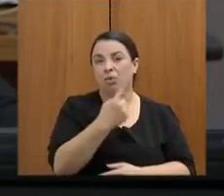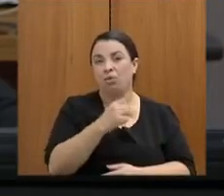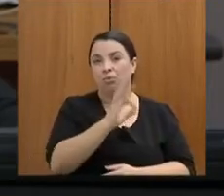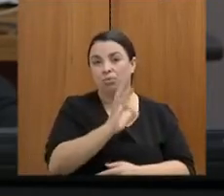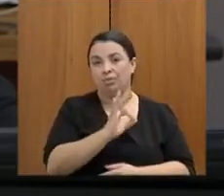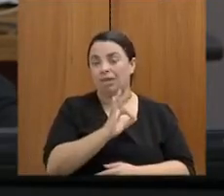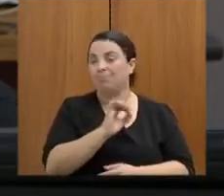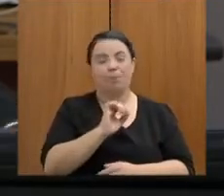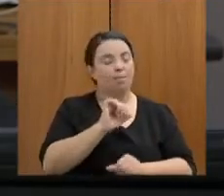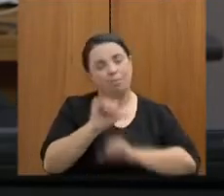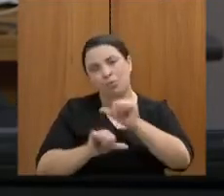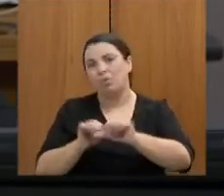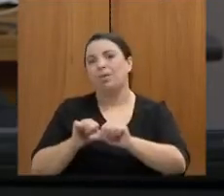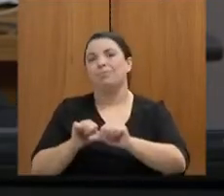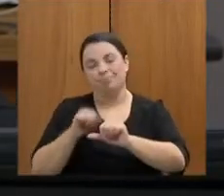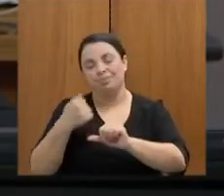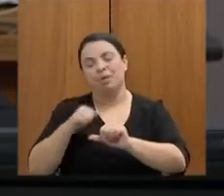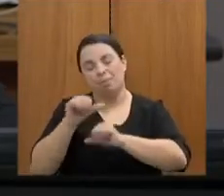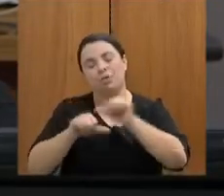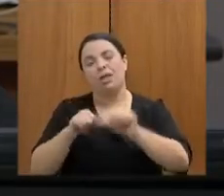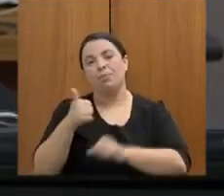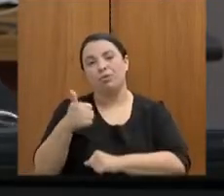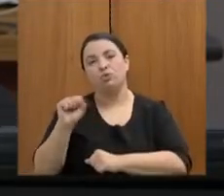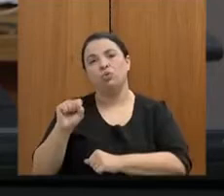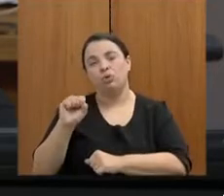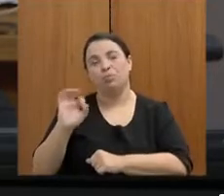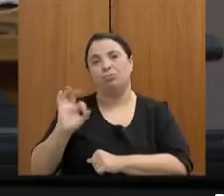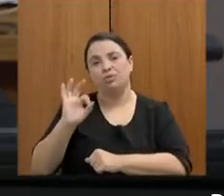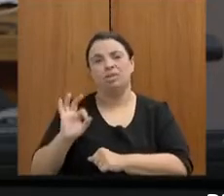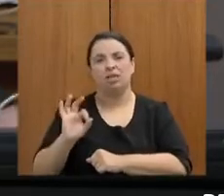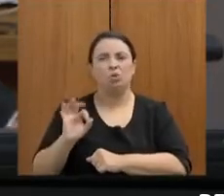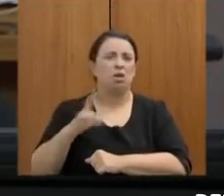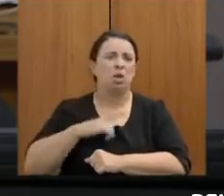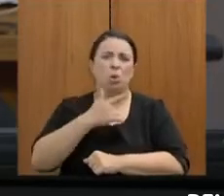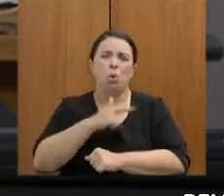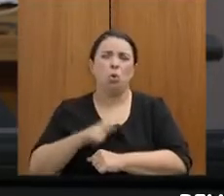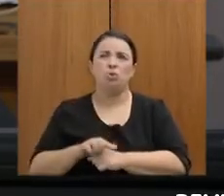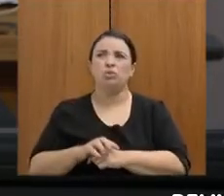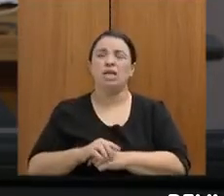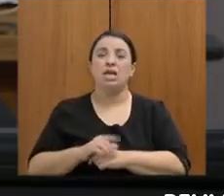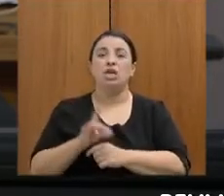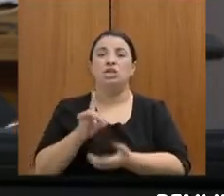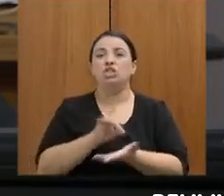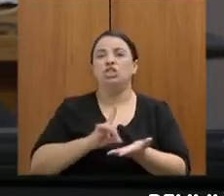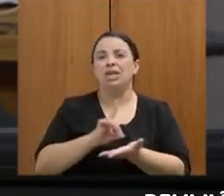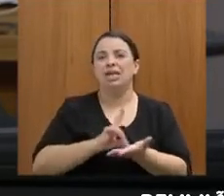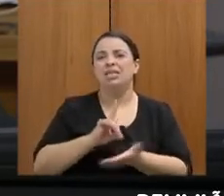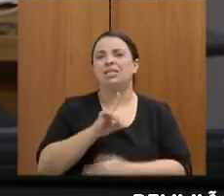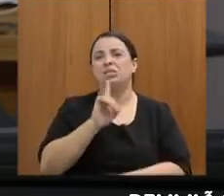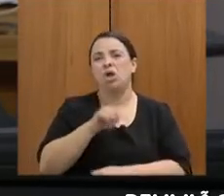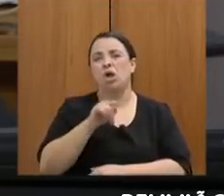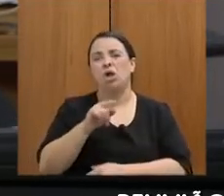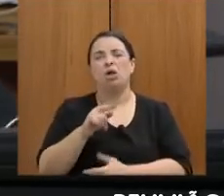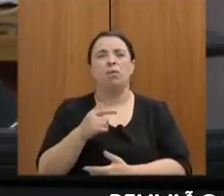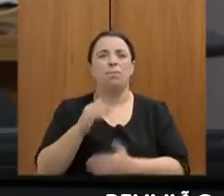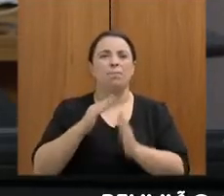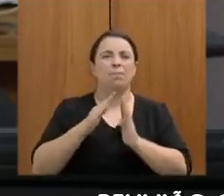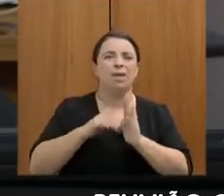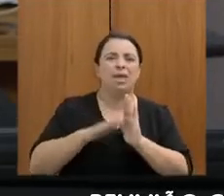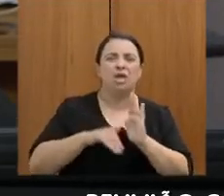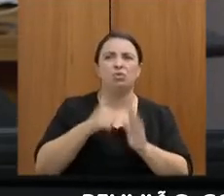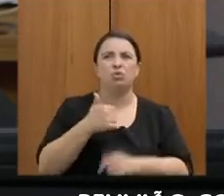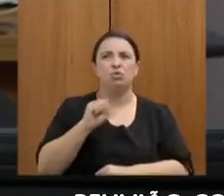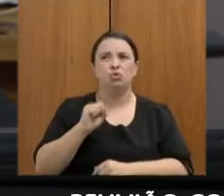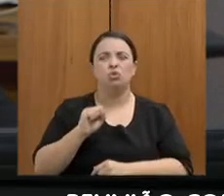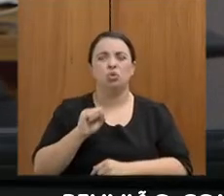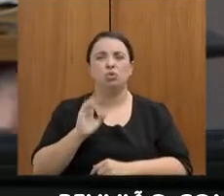18%, e aí outros GLP, enfim, o diesel já é menos do que 18%, enfim, esse é na parte de